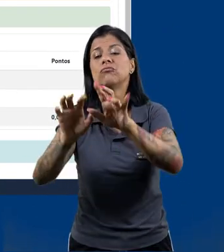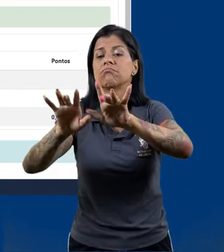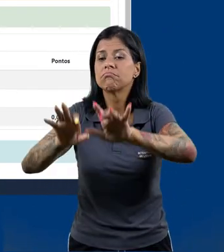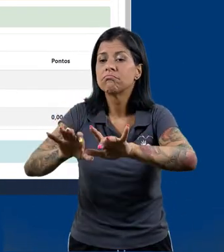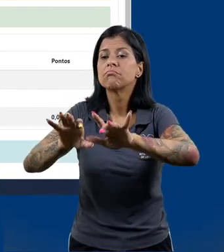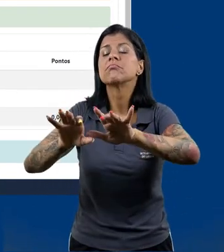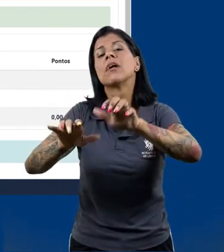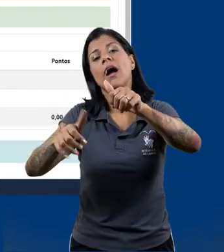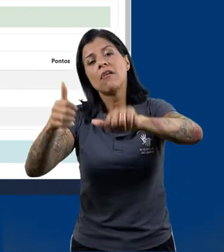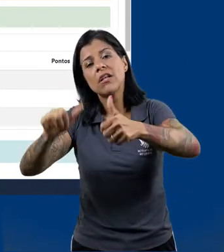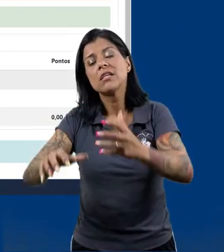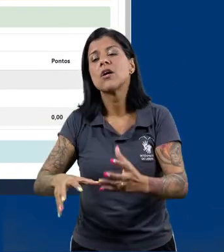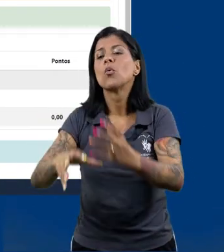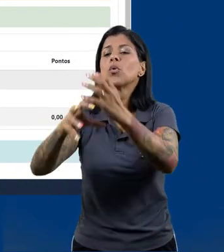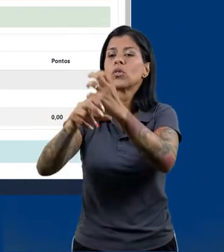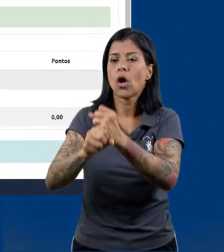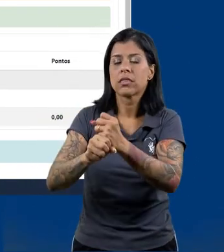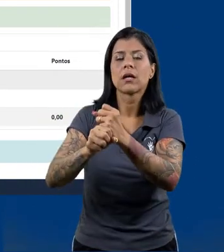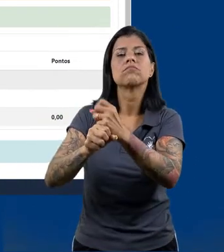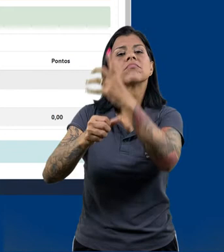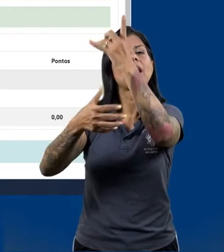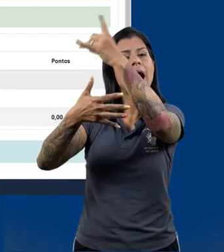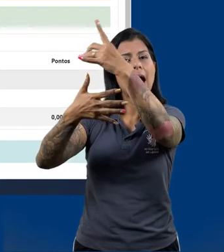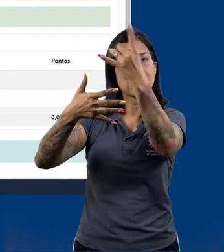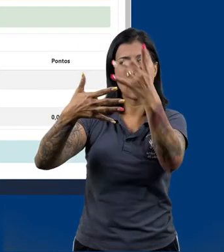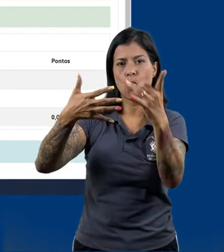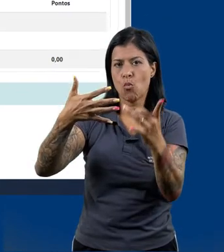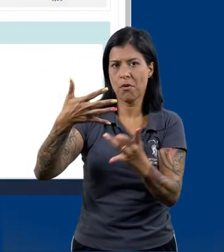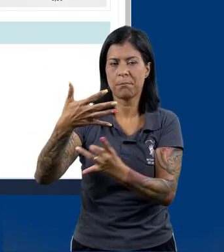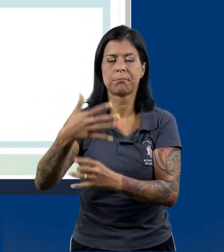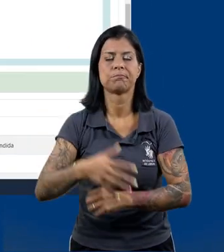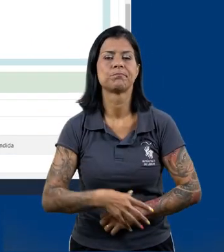de comentário e avaliação, histórico das notas.